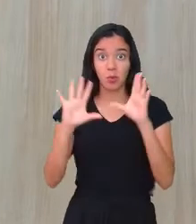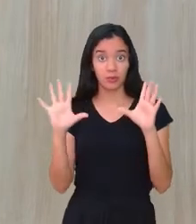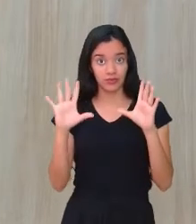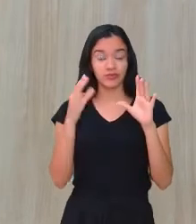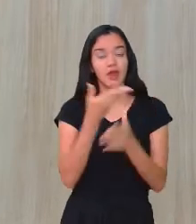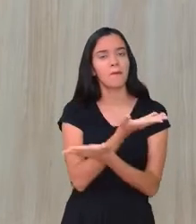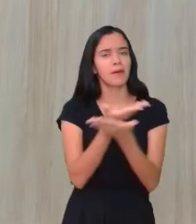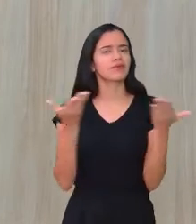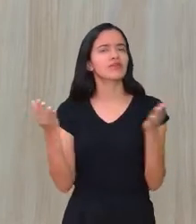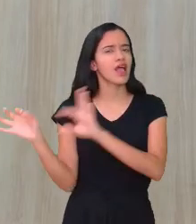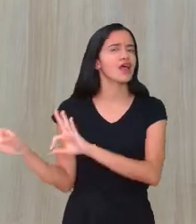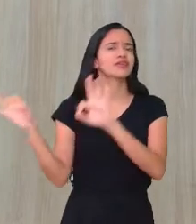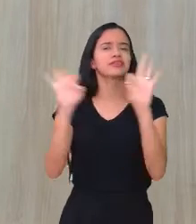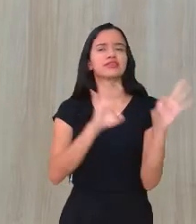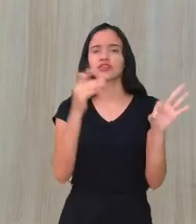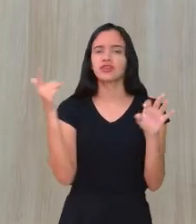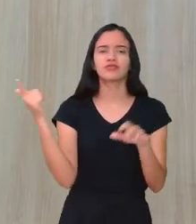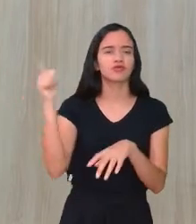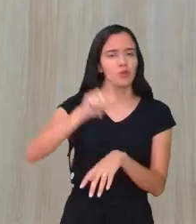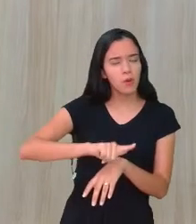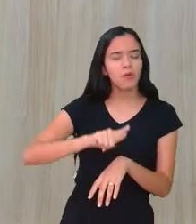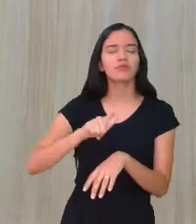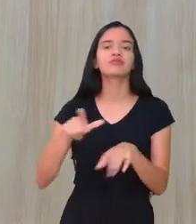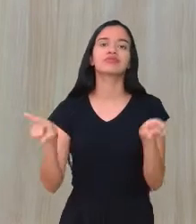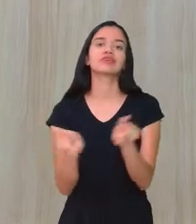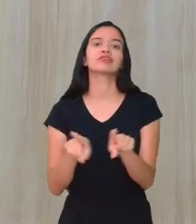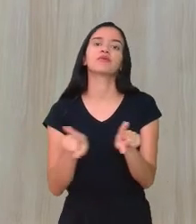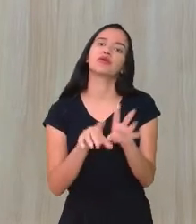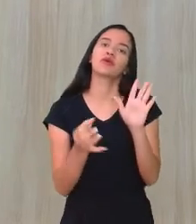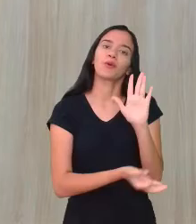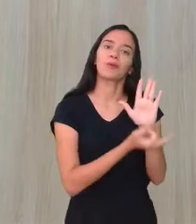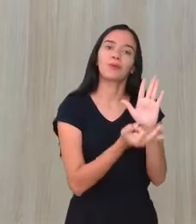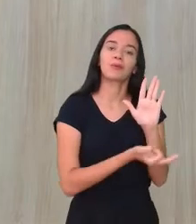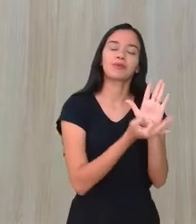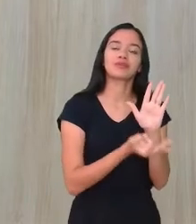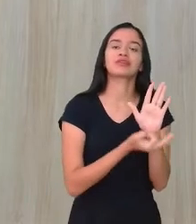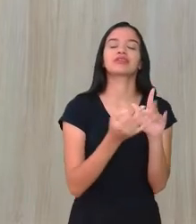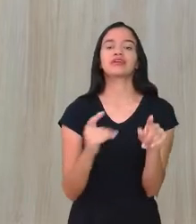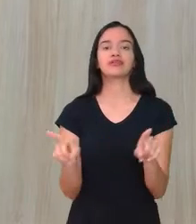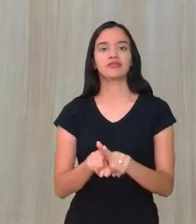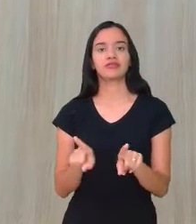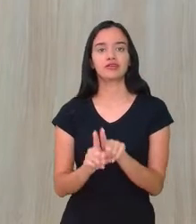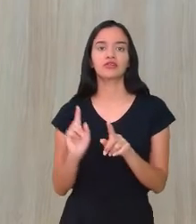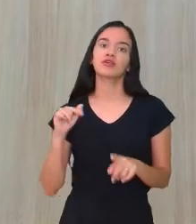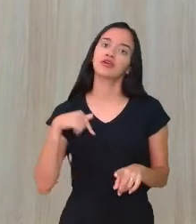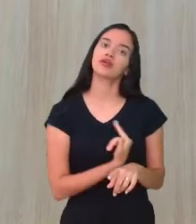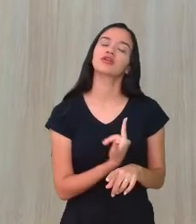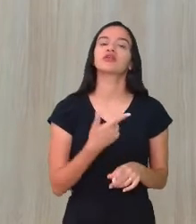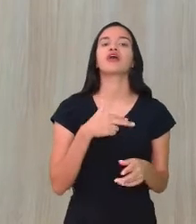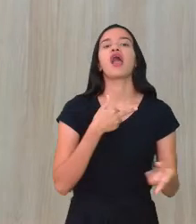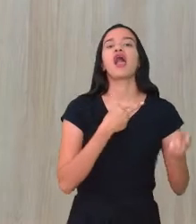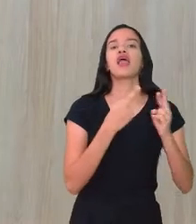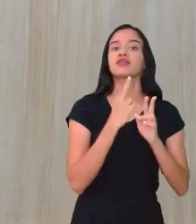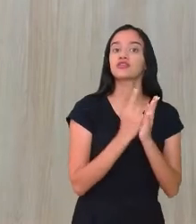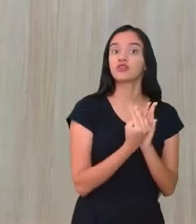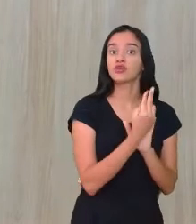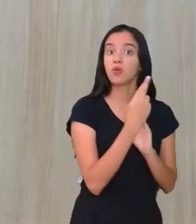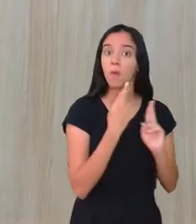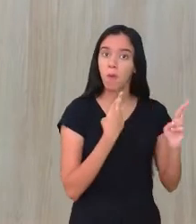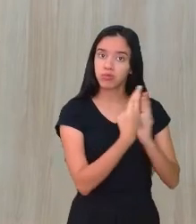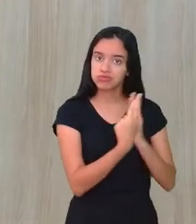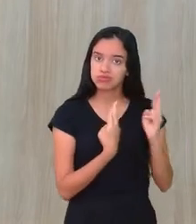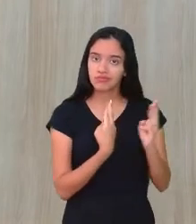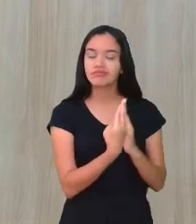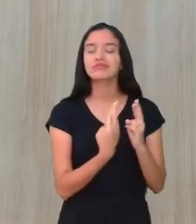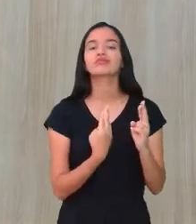você possa assistir, possa rever, né? Possa fazer um comentário também, que nós também poderemos responder a vocês, tá certo?